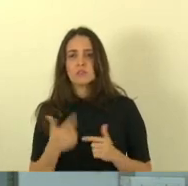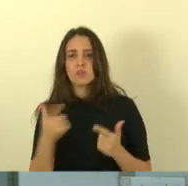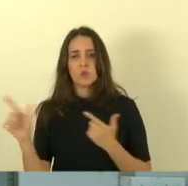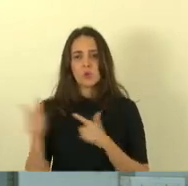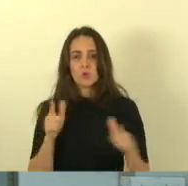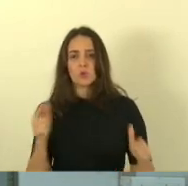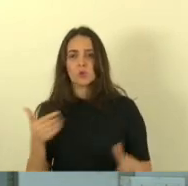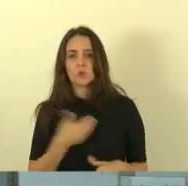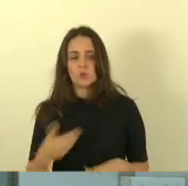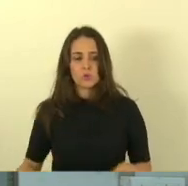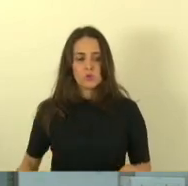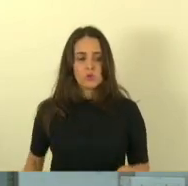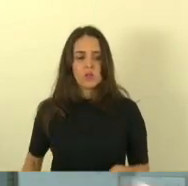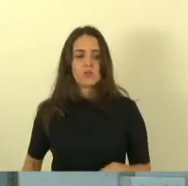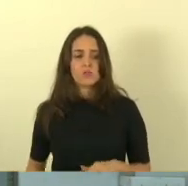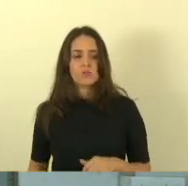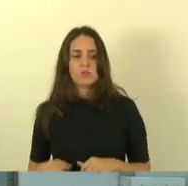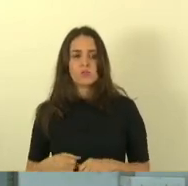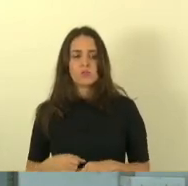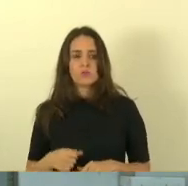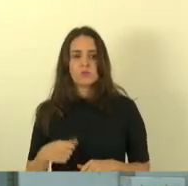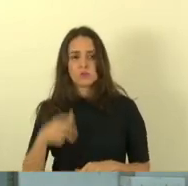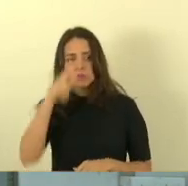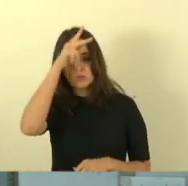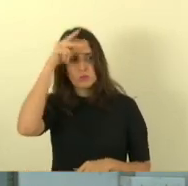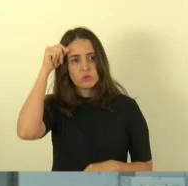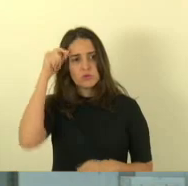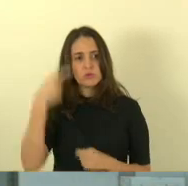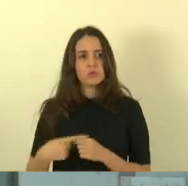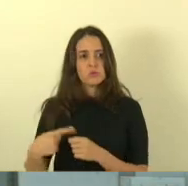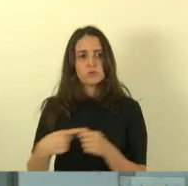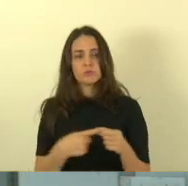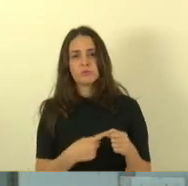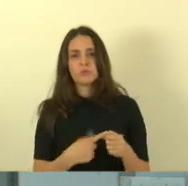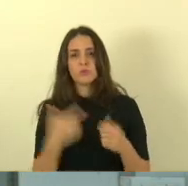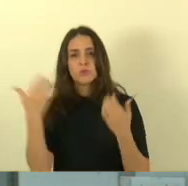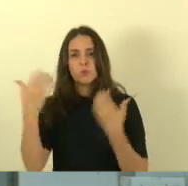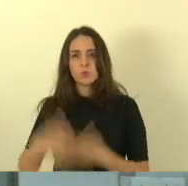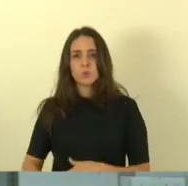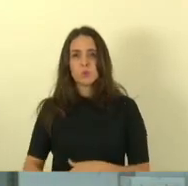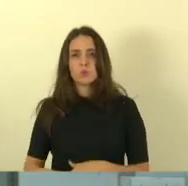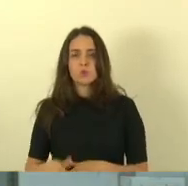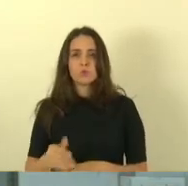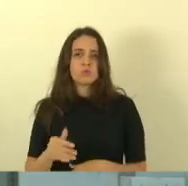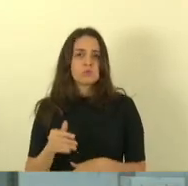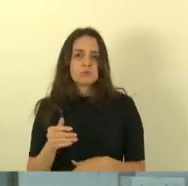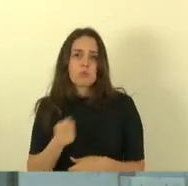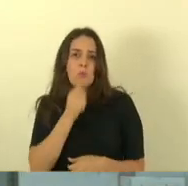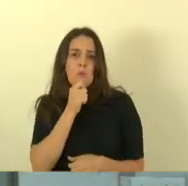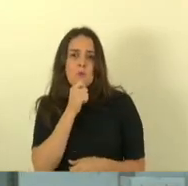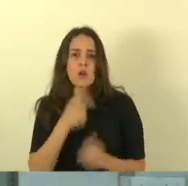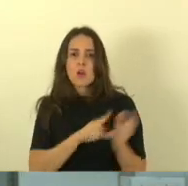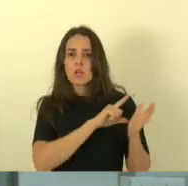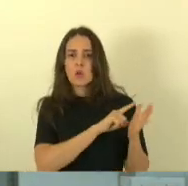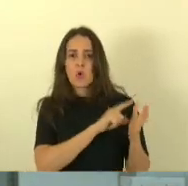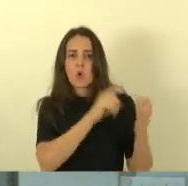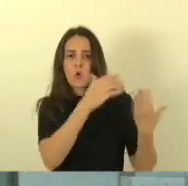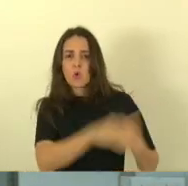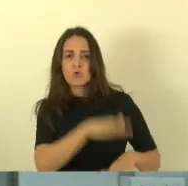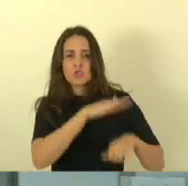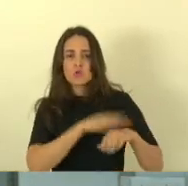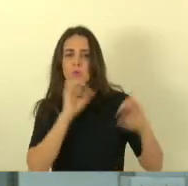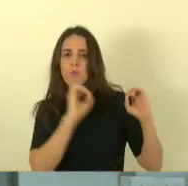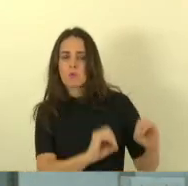governos governadores ou prefeitos de município abre concursos que nem chamou aqueles então assim a gente tem que